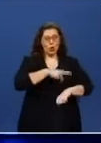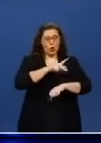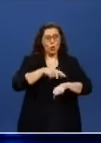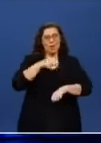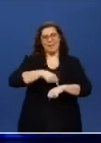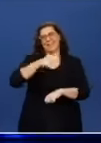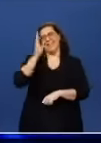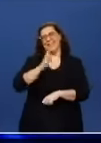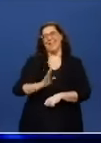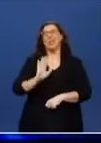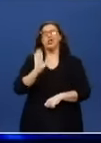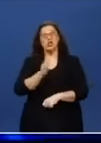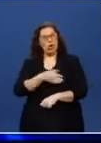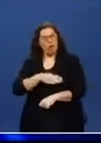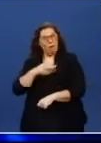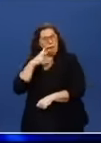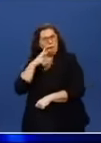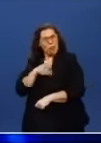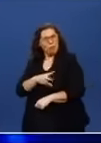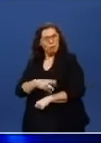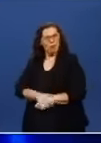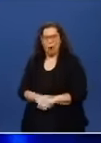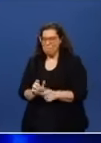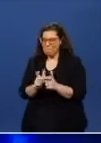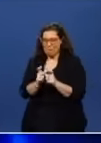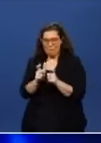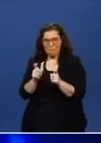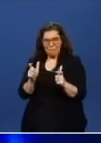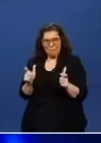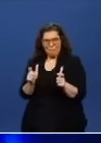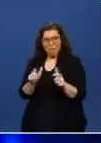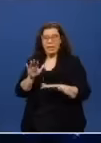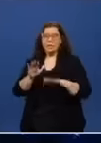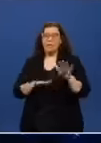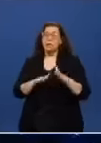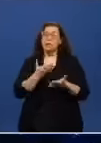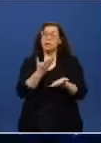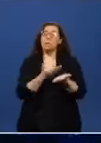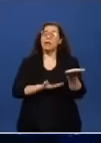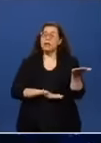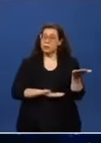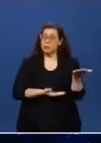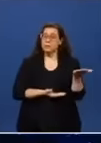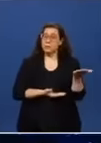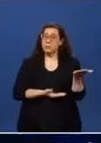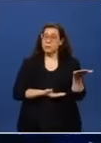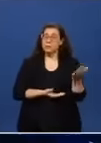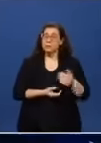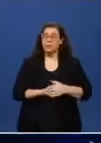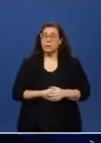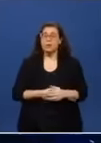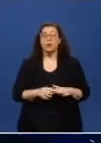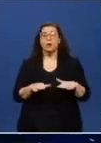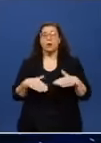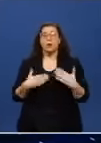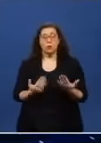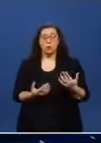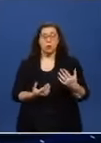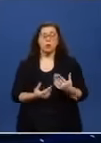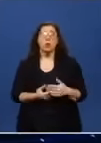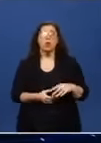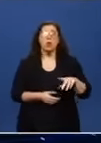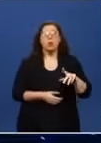conheceu. Maior, maior. Talvez eu tenha perdido do Geisel quando ele fez o Proálcool